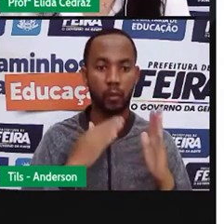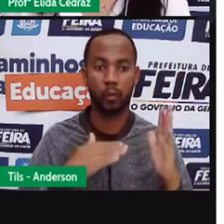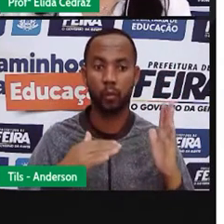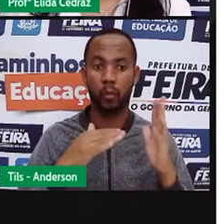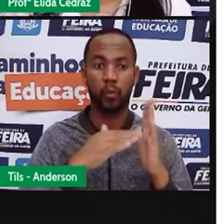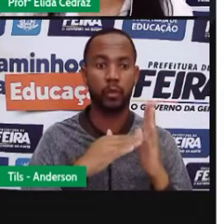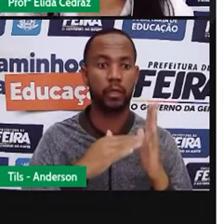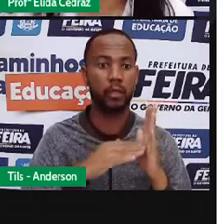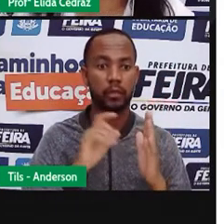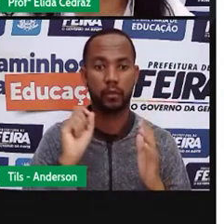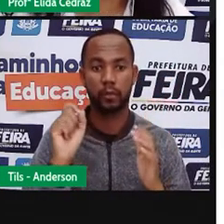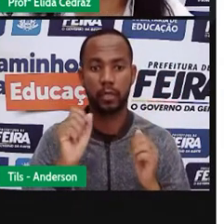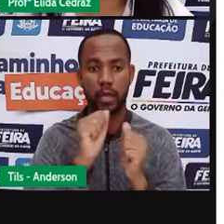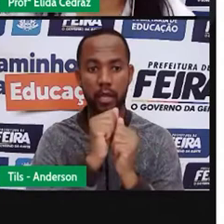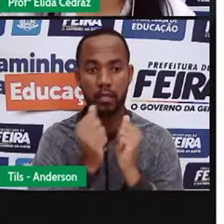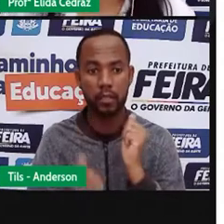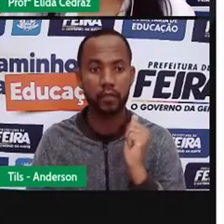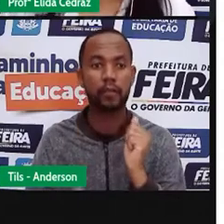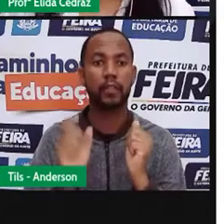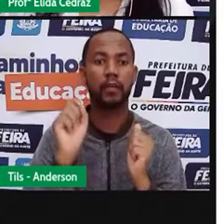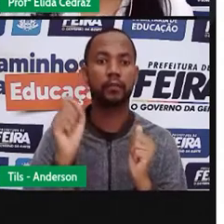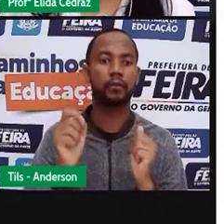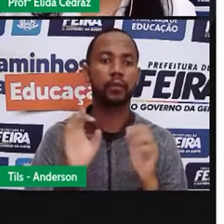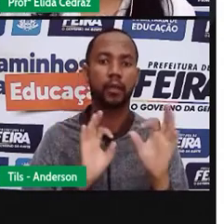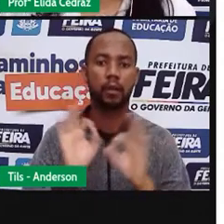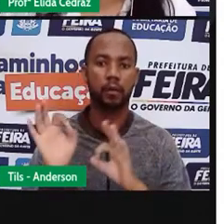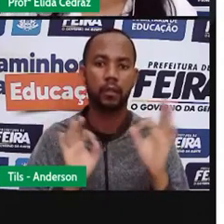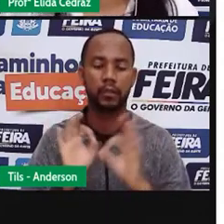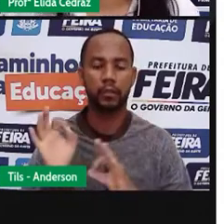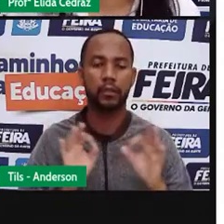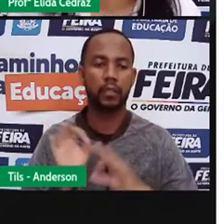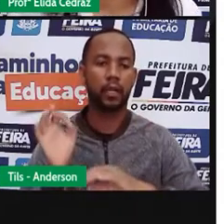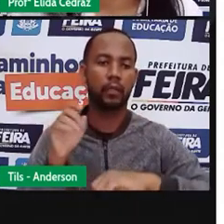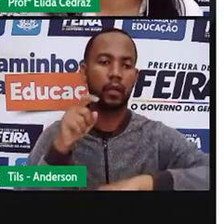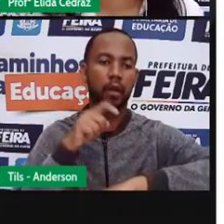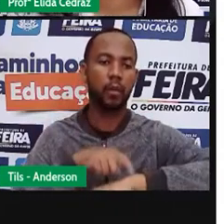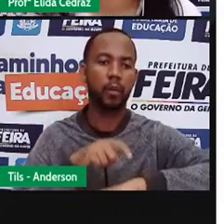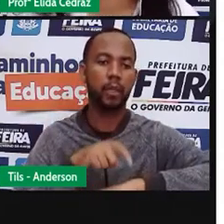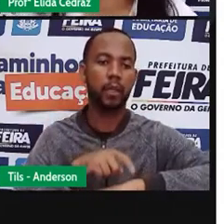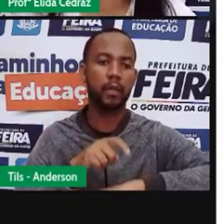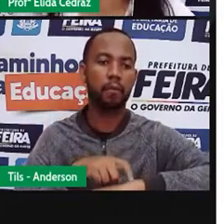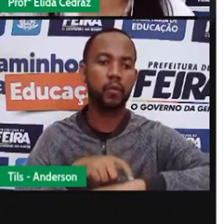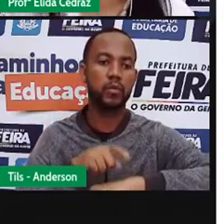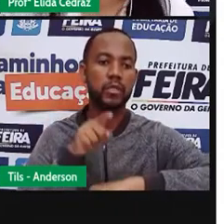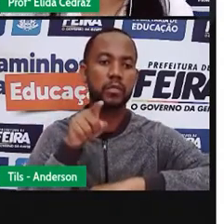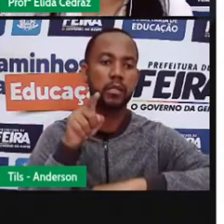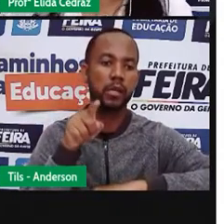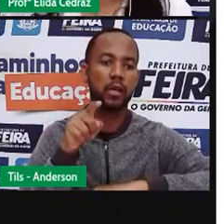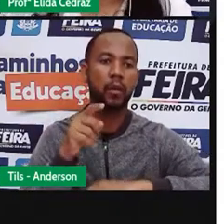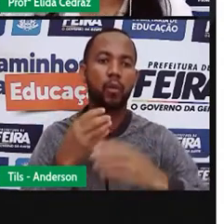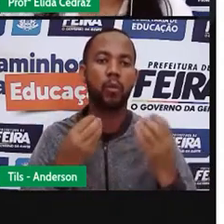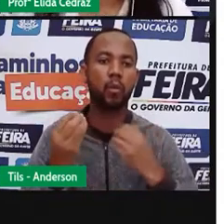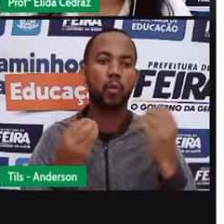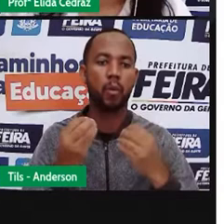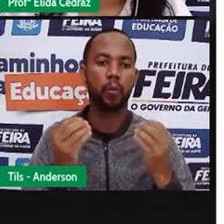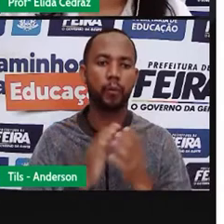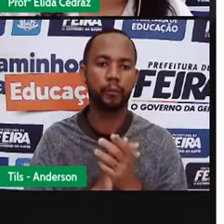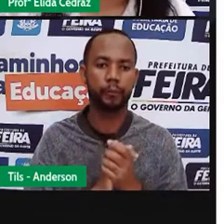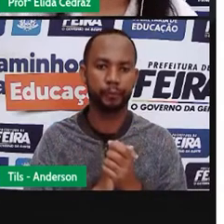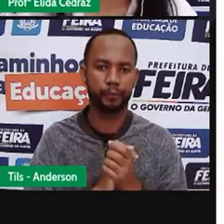atividades que realizamos são organizadas de acordo com o tempo que preparamos para realizá-las.